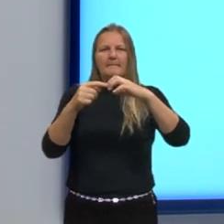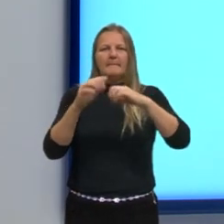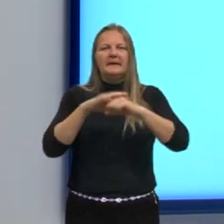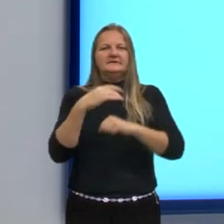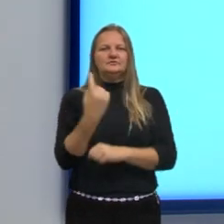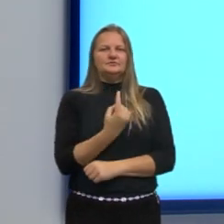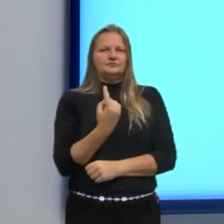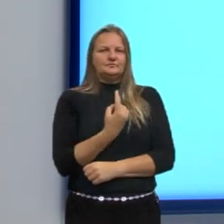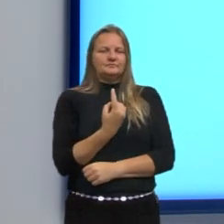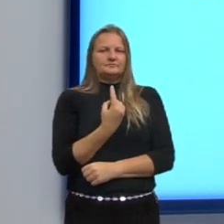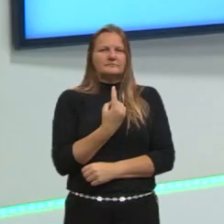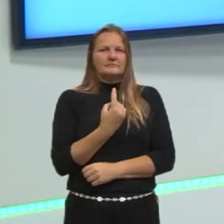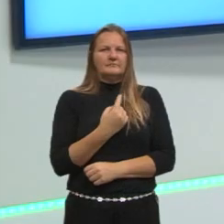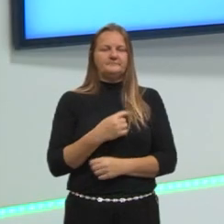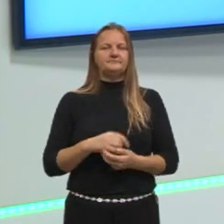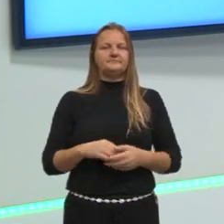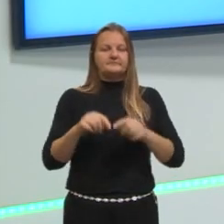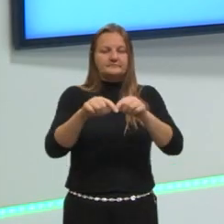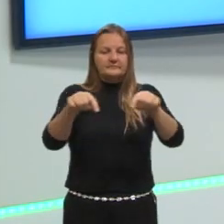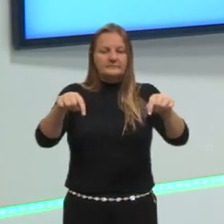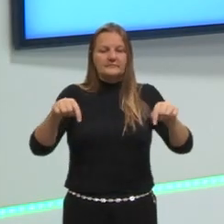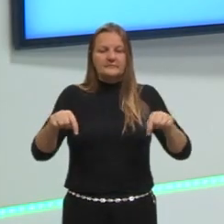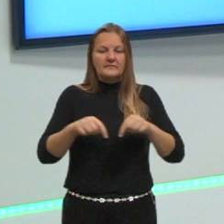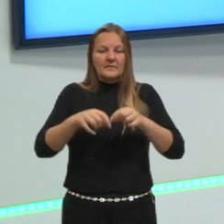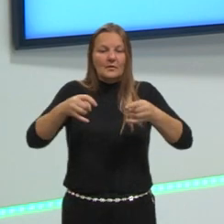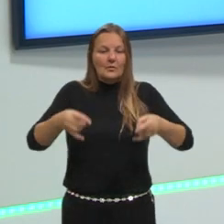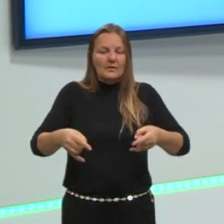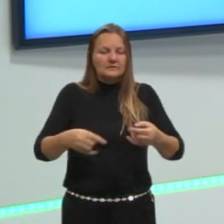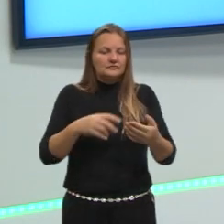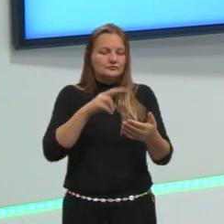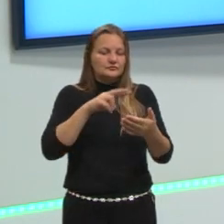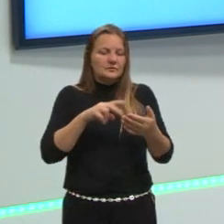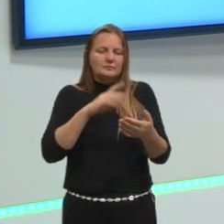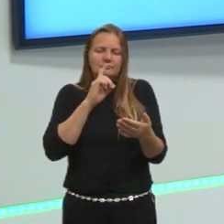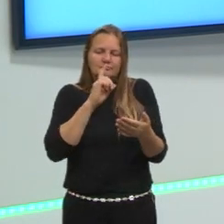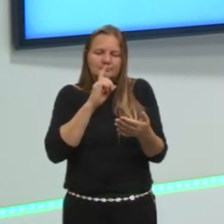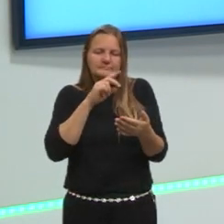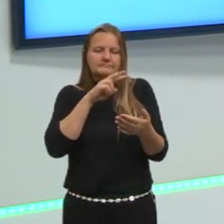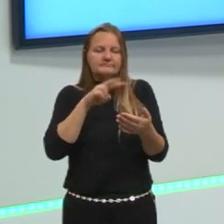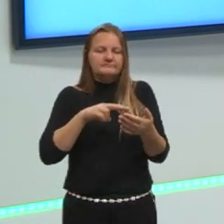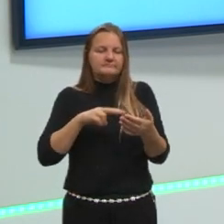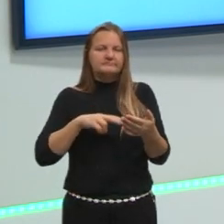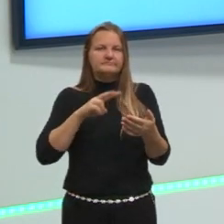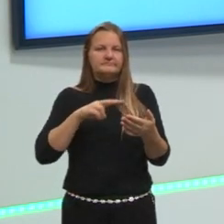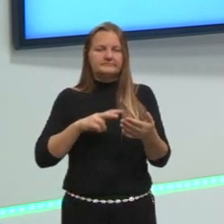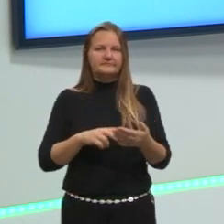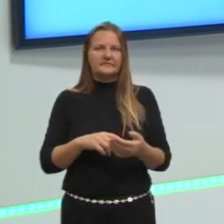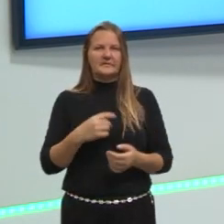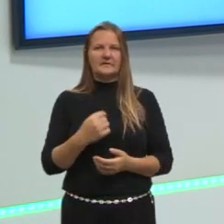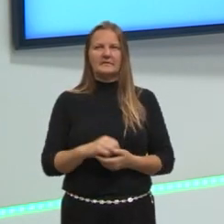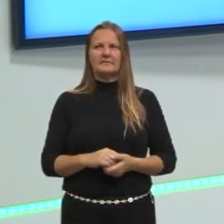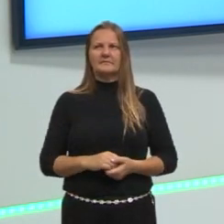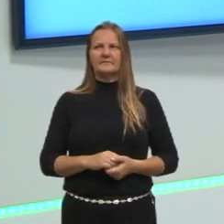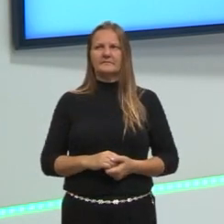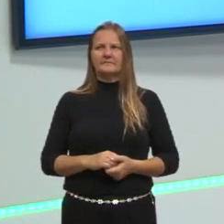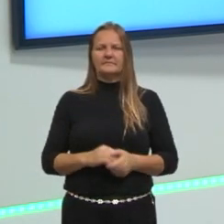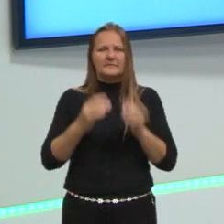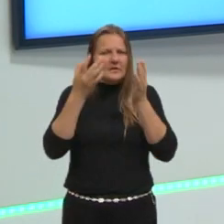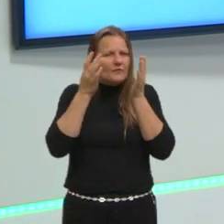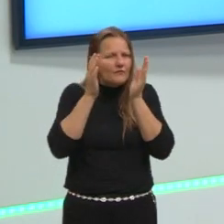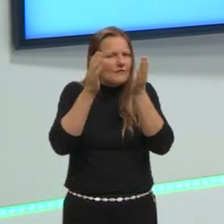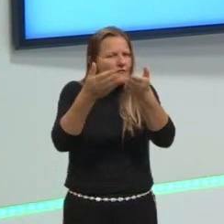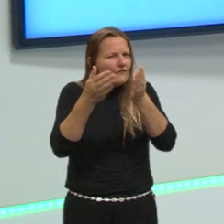sozinho, lá no teu quarto, lá no silêncio. É aquela parte que tu faz sozinho, que tu faz focado.